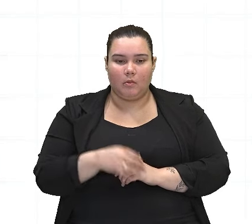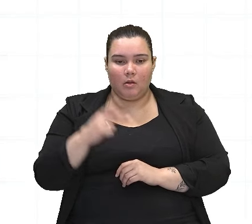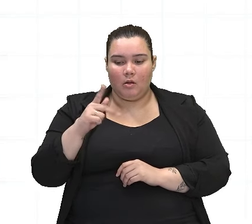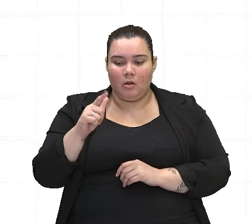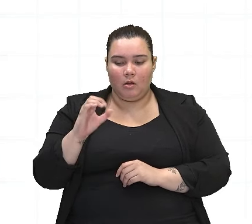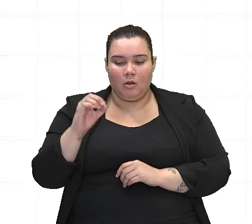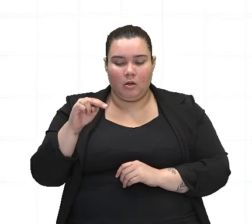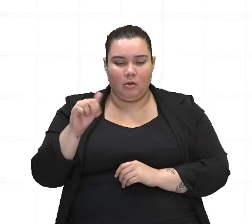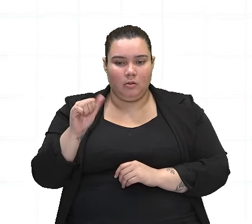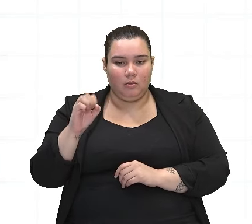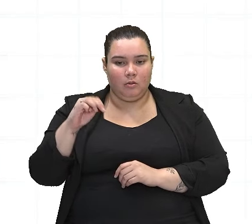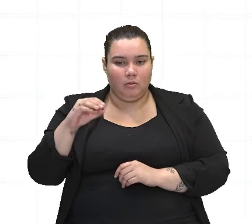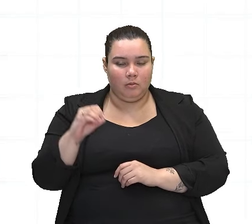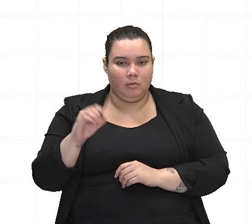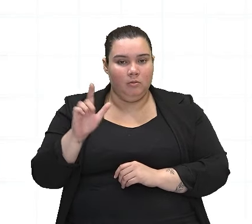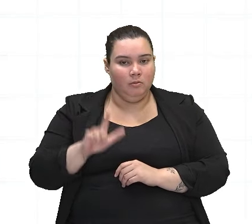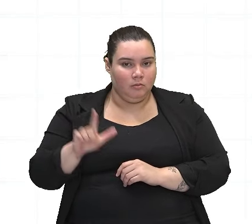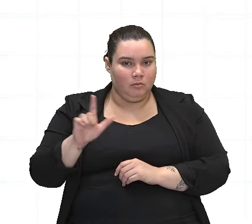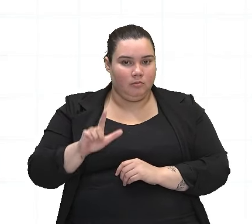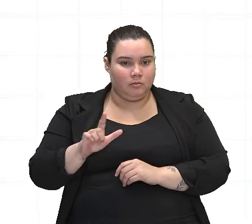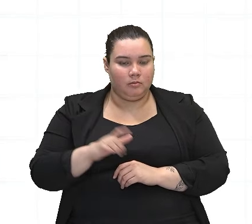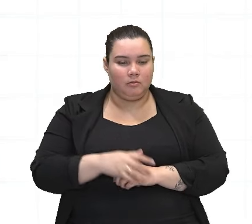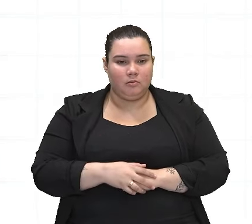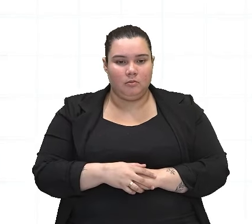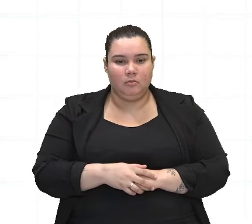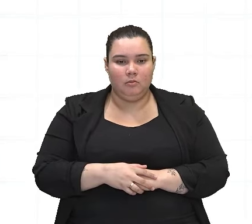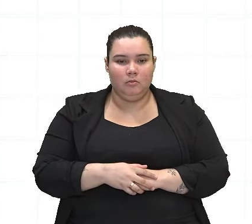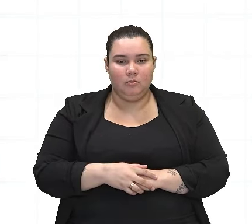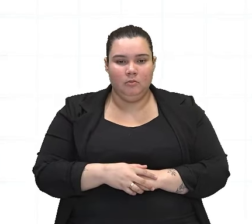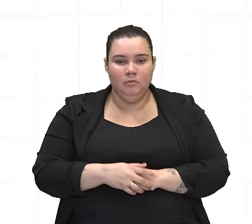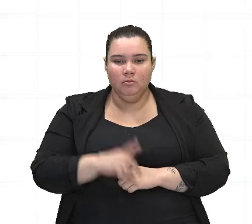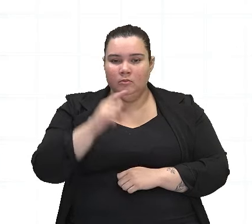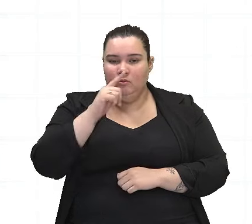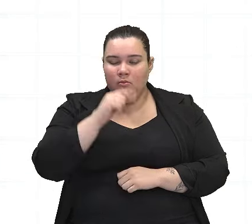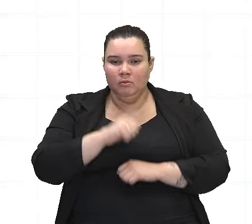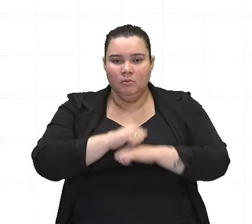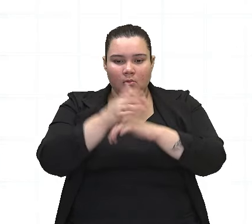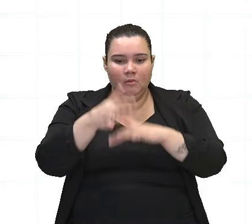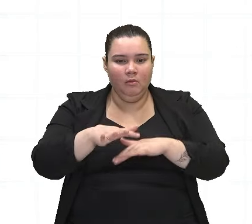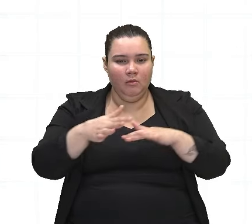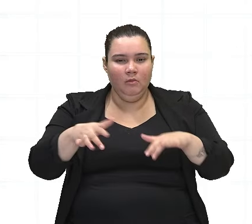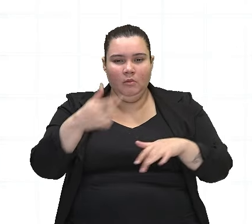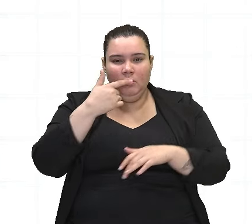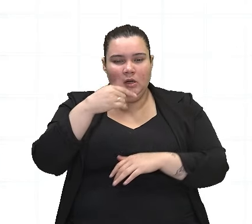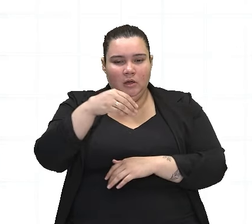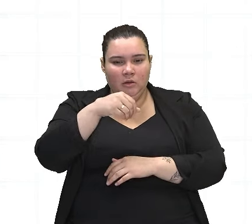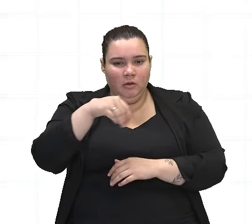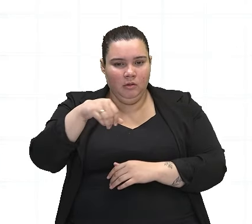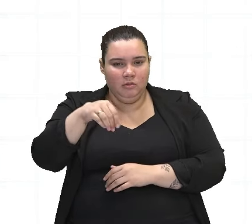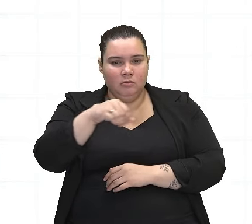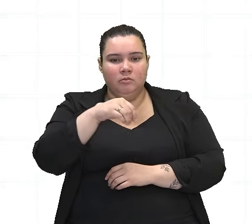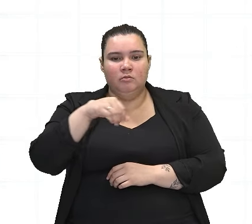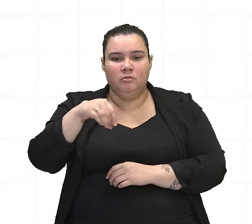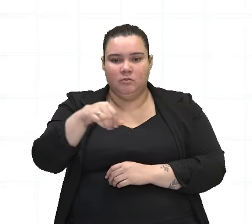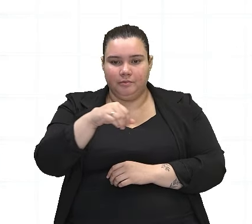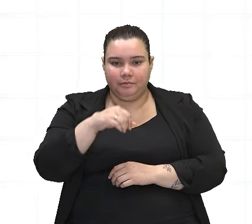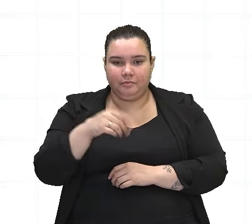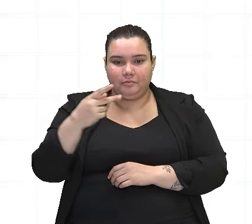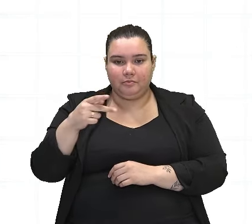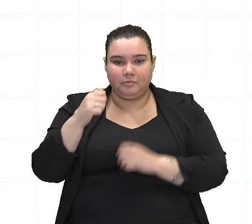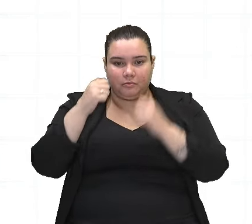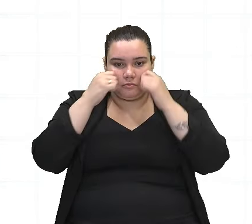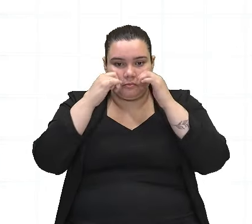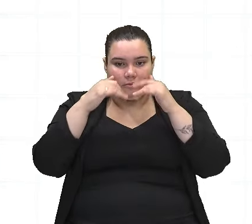literário, tá, gente? Então, observem. Ó mar salgado, quanto do teu sal são lágrimas de